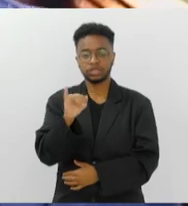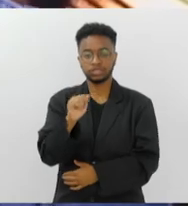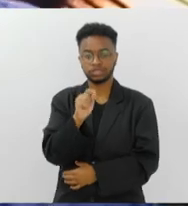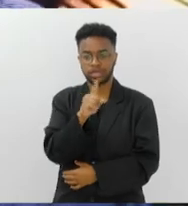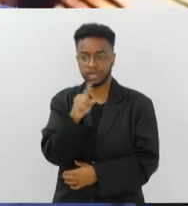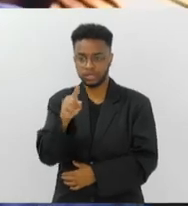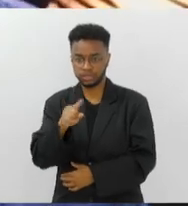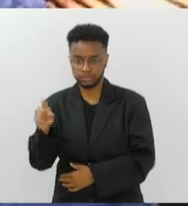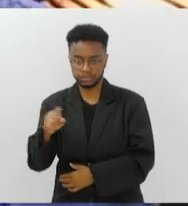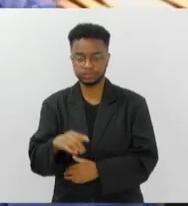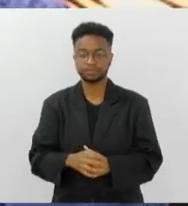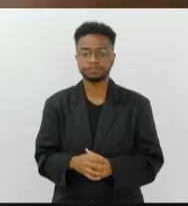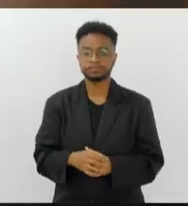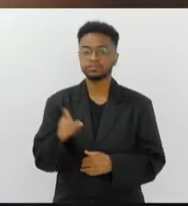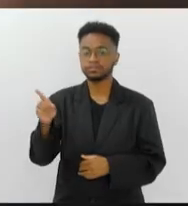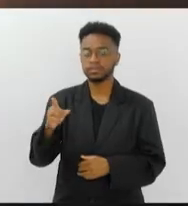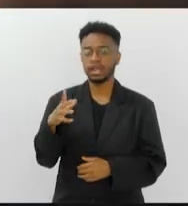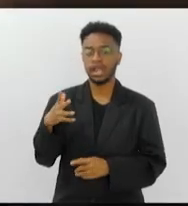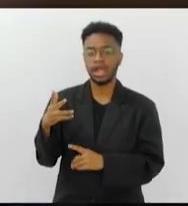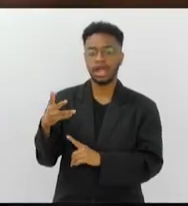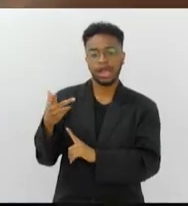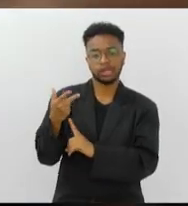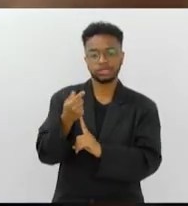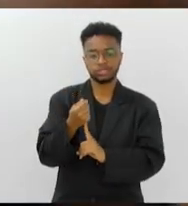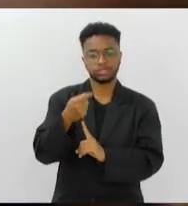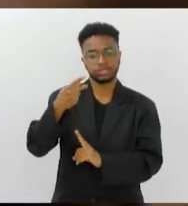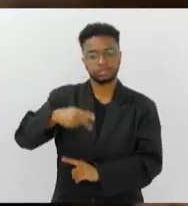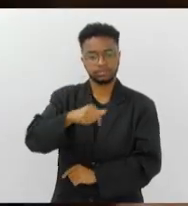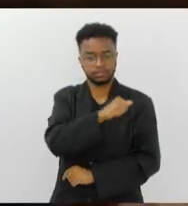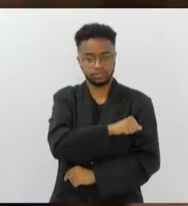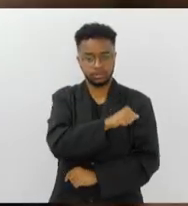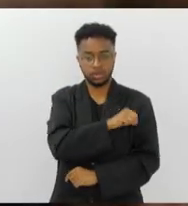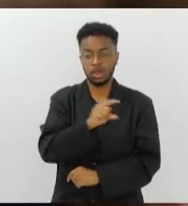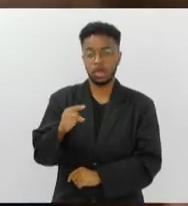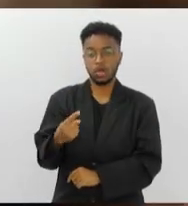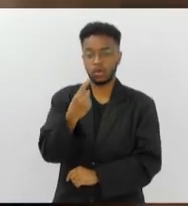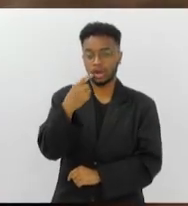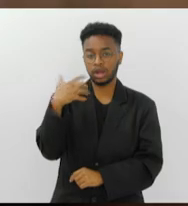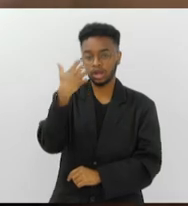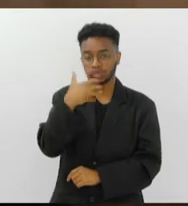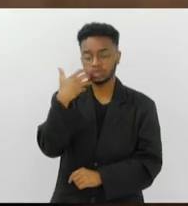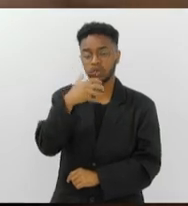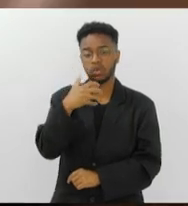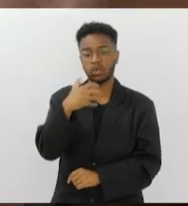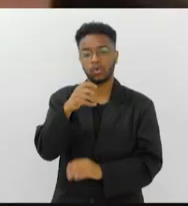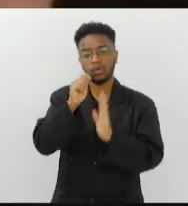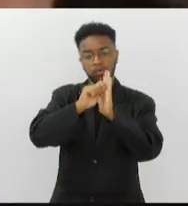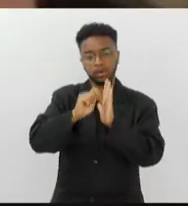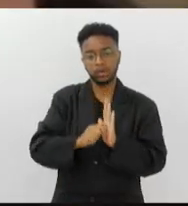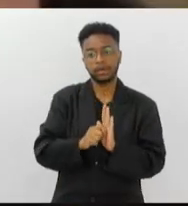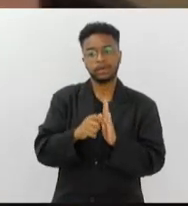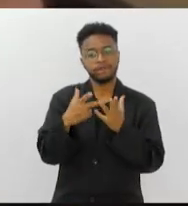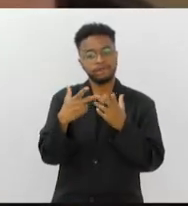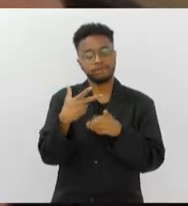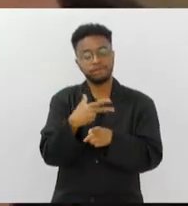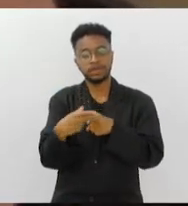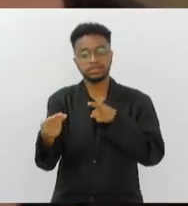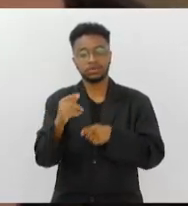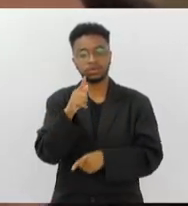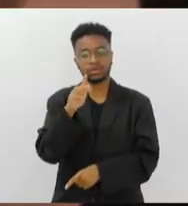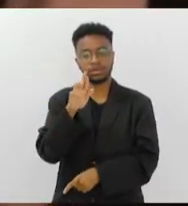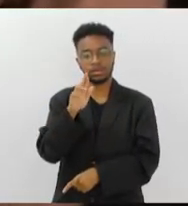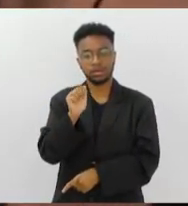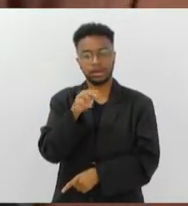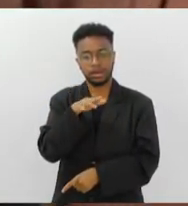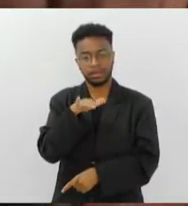da MPB. O artista carioca, único cantor, compositor de língua portuguesa, ganhador de um grêmio latino na